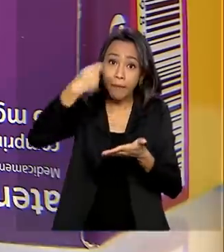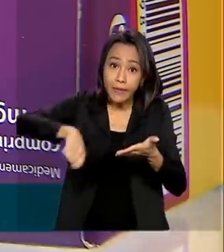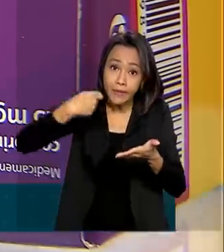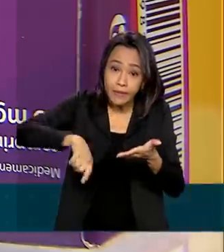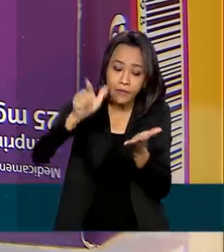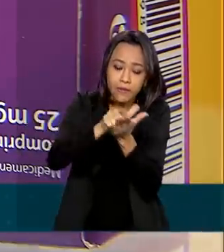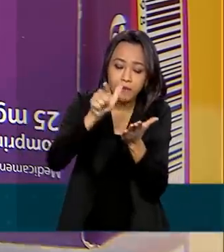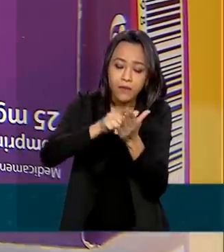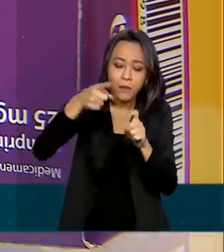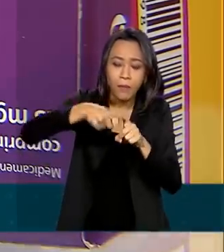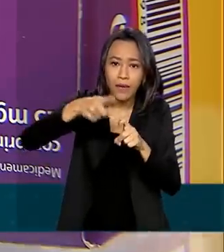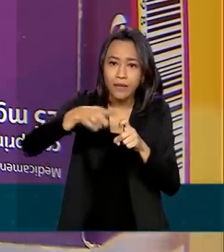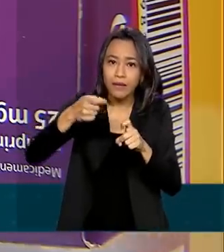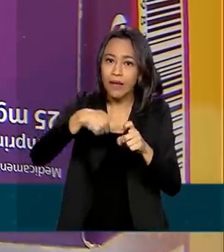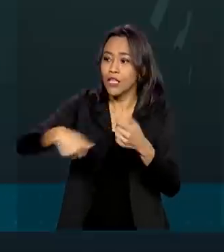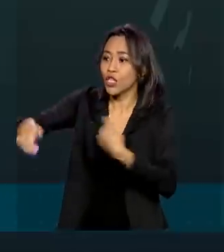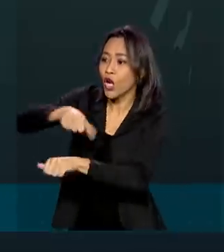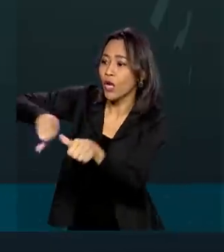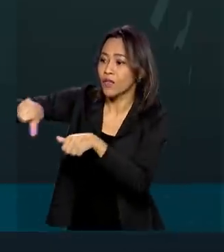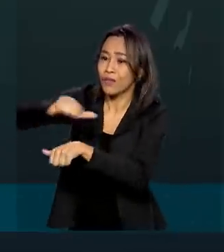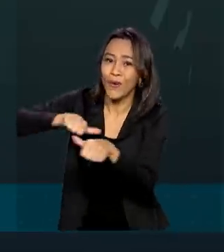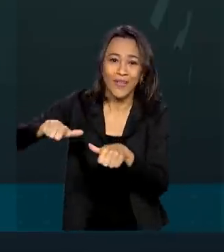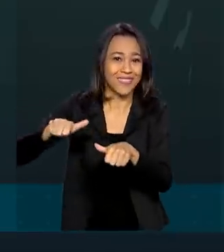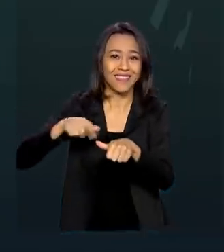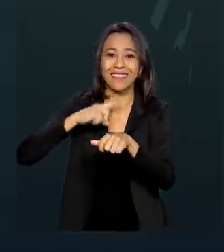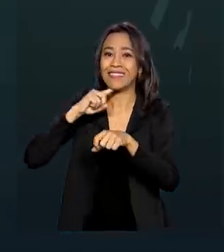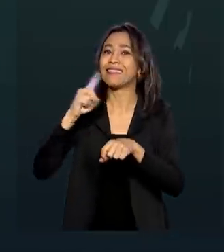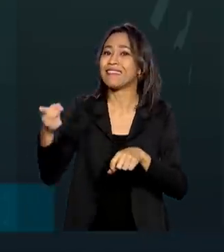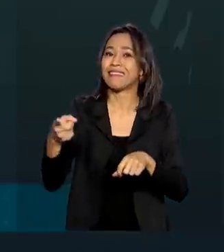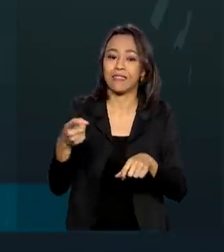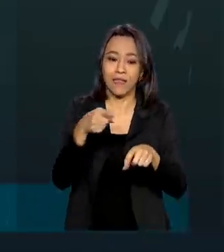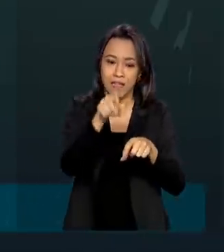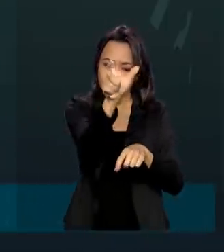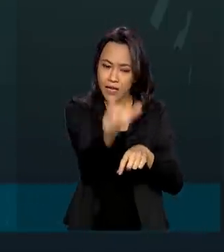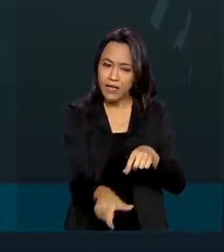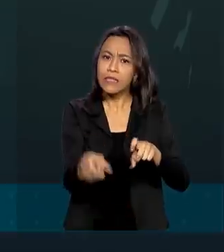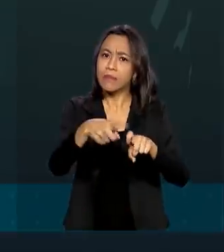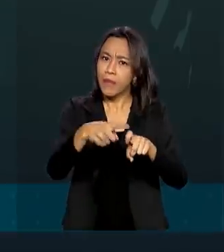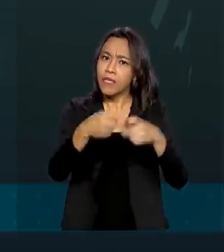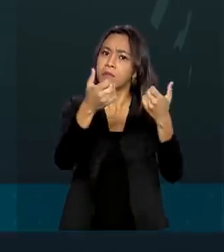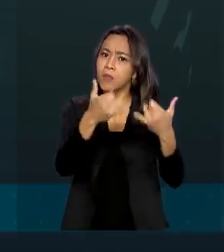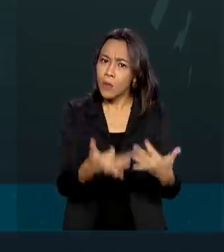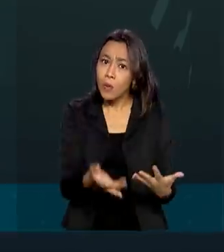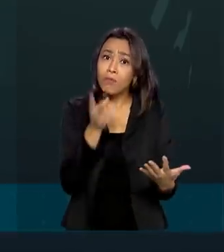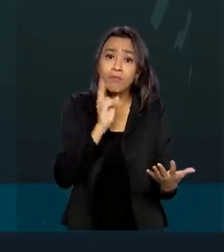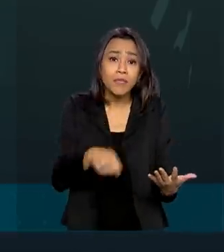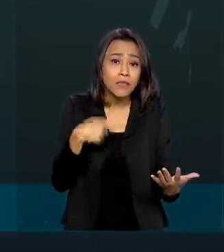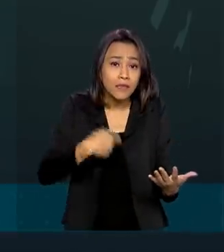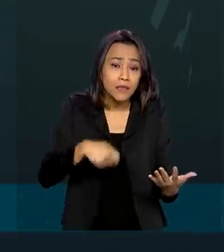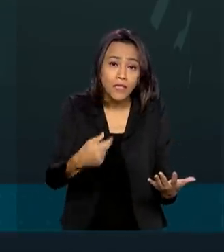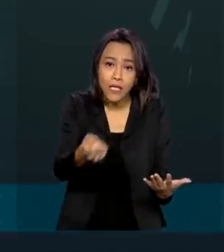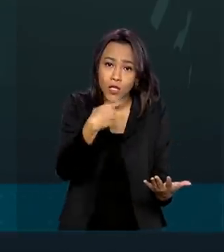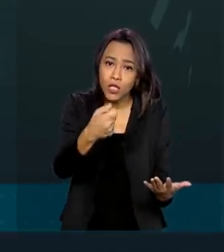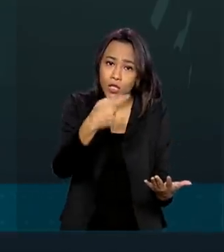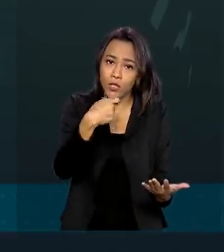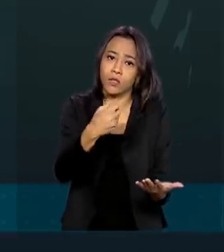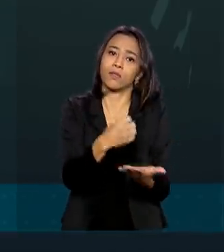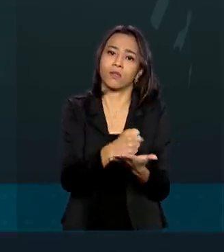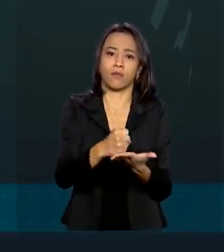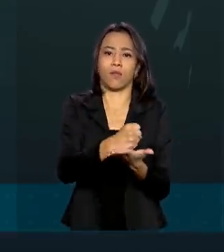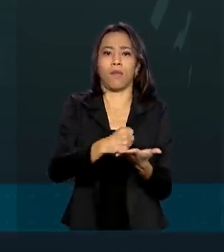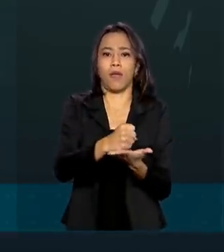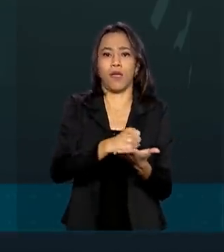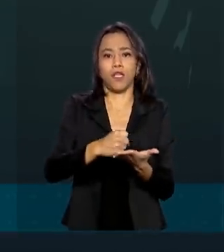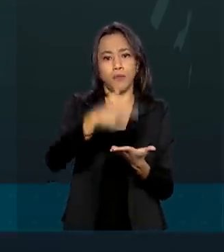isolamento contra a Covid-19. De acordo com esse médico, garantir o medicamento é essencial para que os pacientes